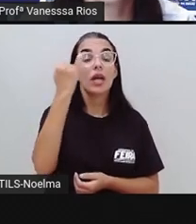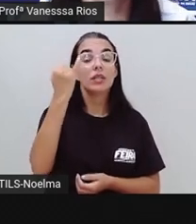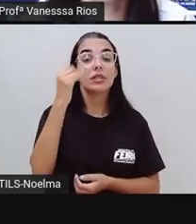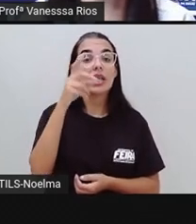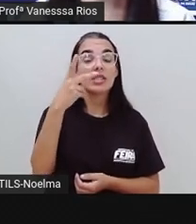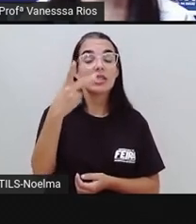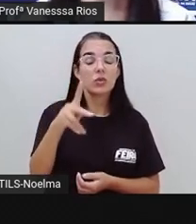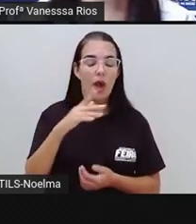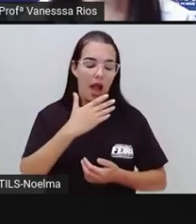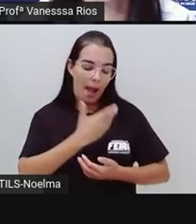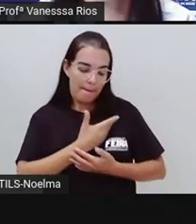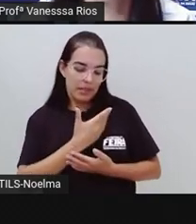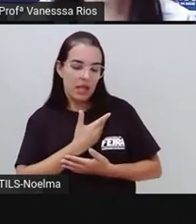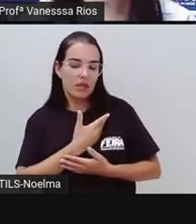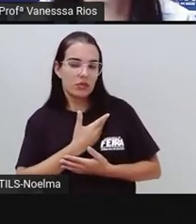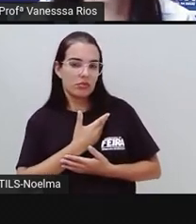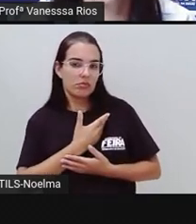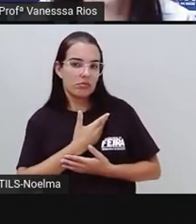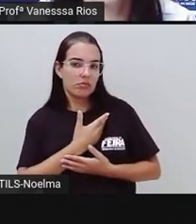numa amizade?